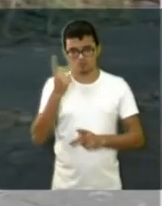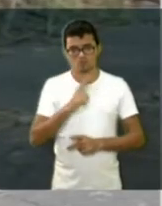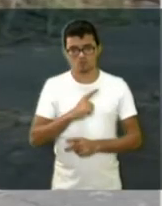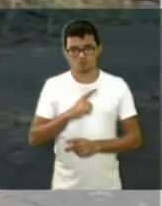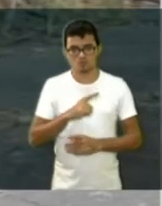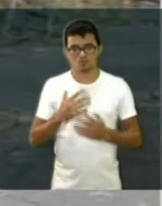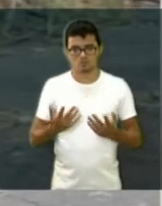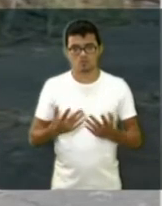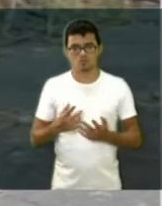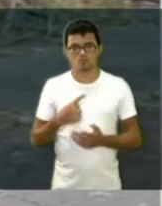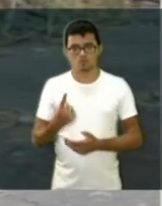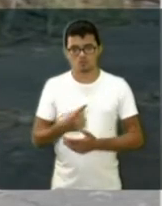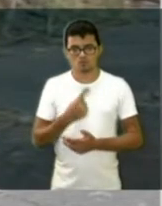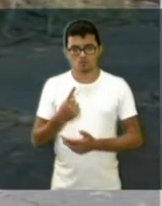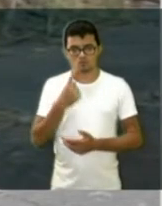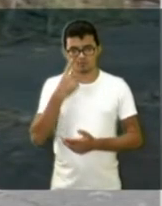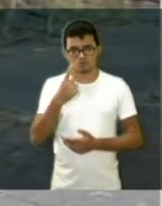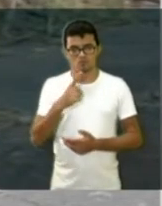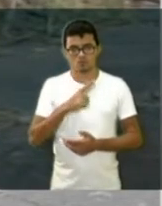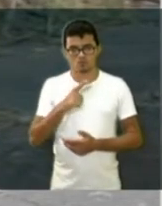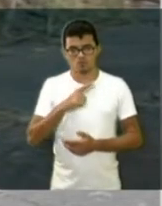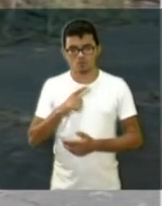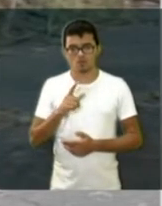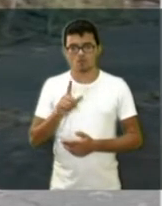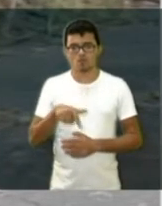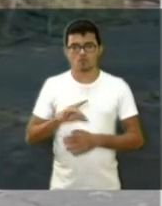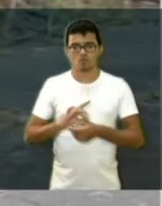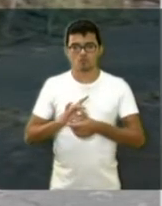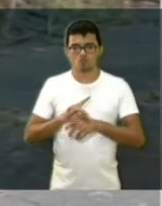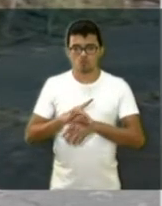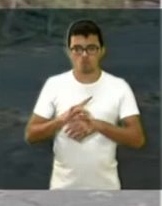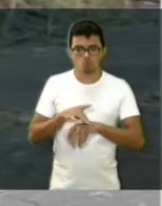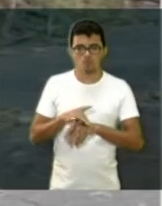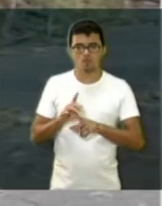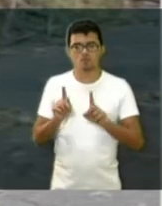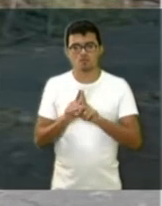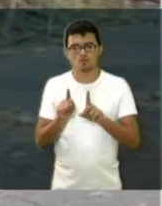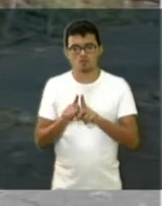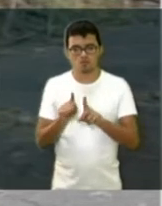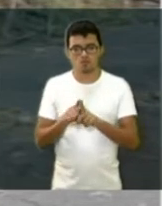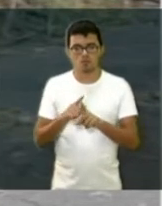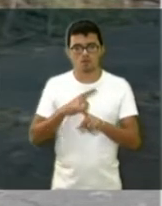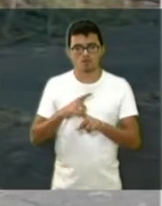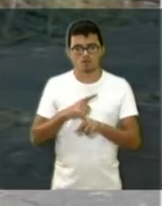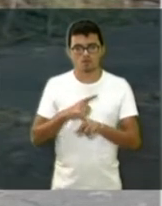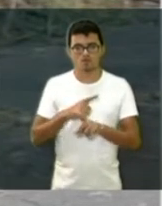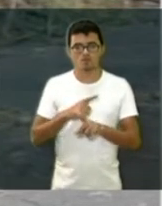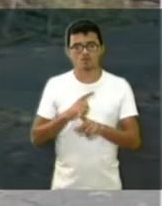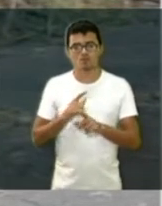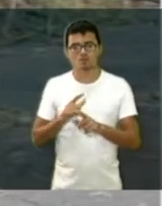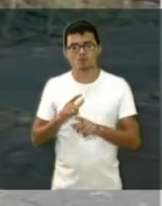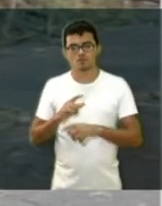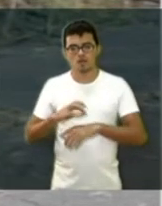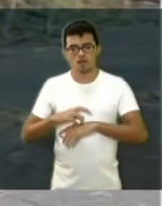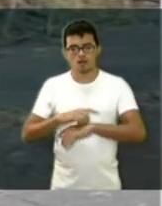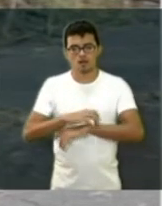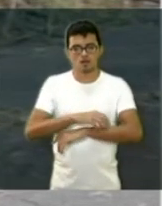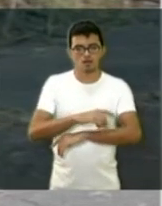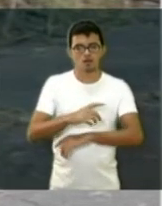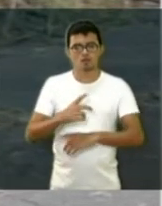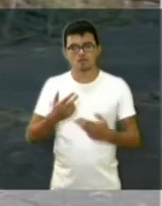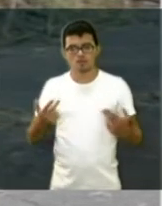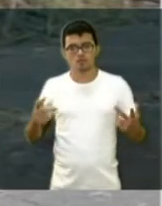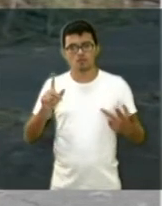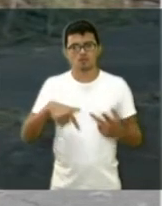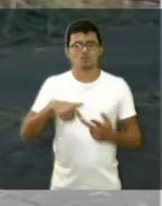Então, nós avistamos aí aranha, formigueiro, e isso traz um transtorno muito grande para os